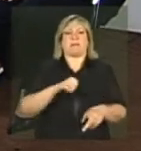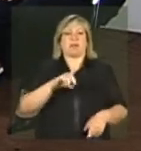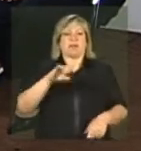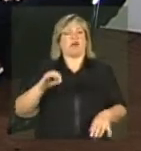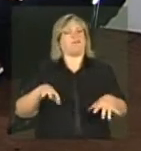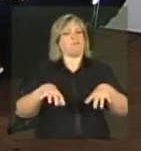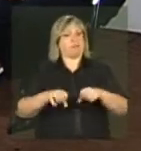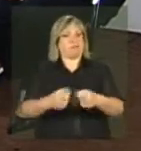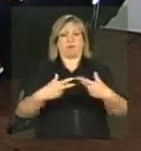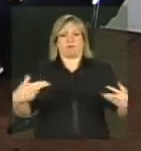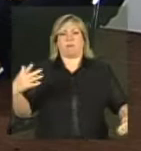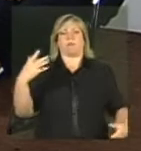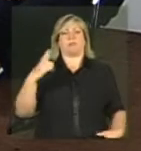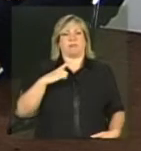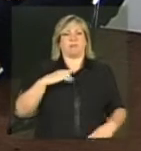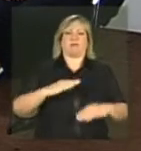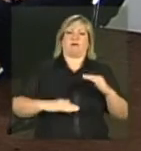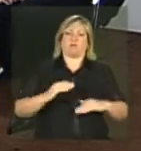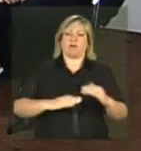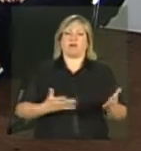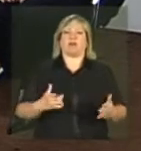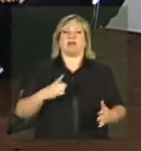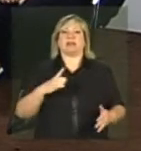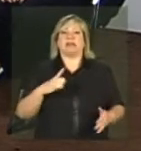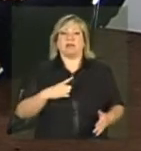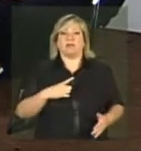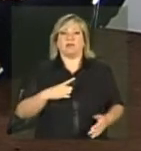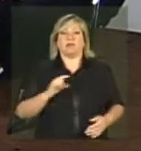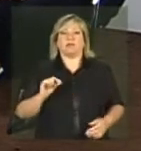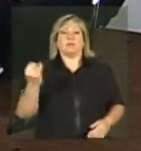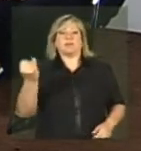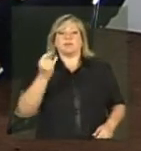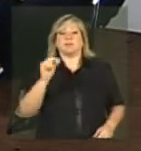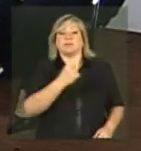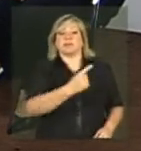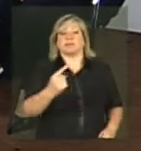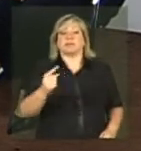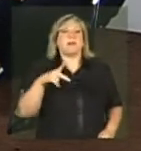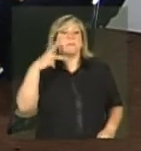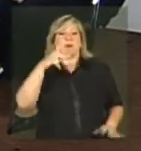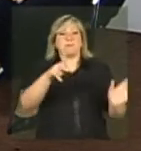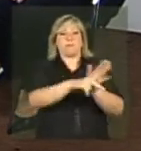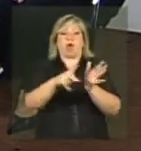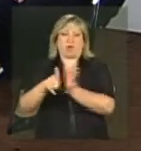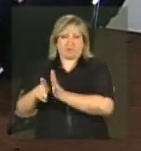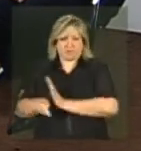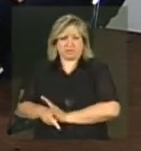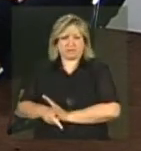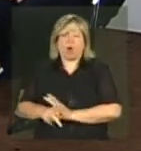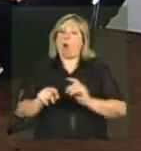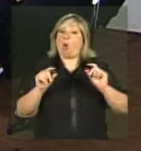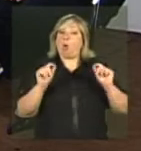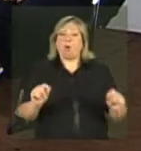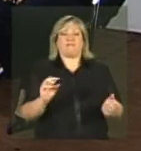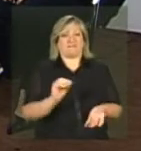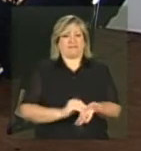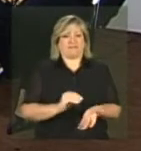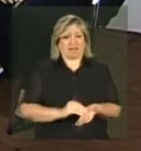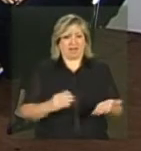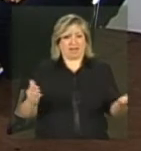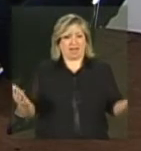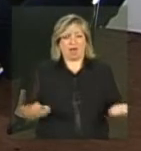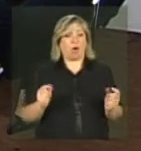que têm um entendimento importante em relação a cada, a sua política específica. O que está faltando agora é